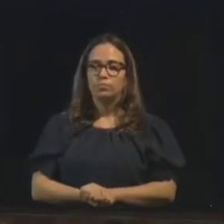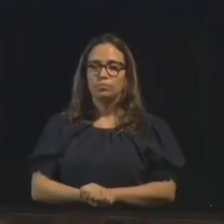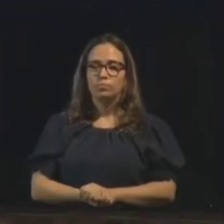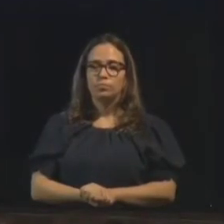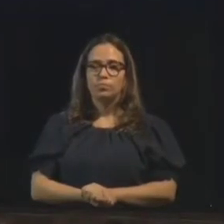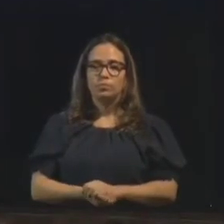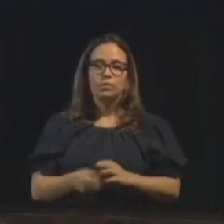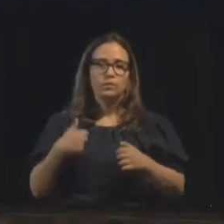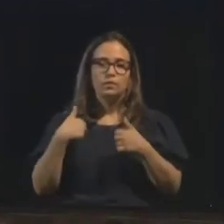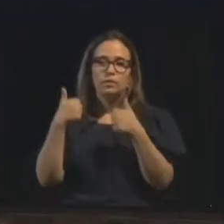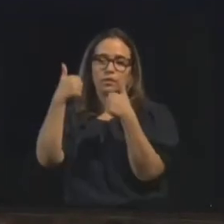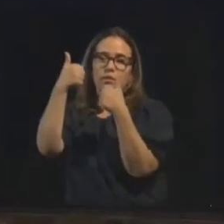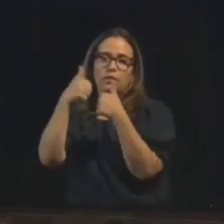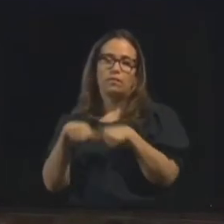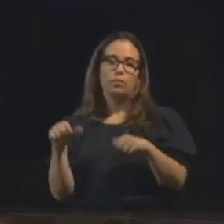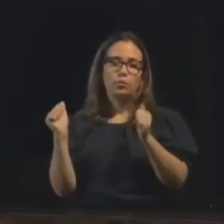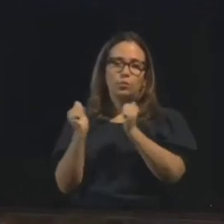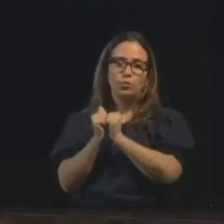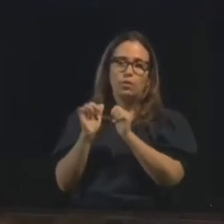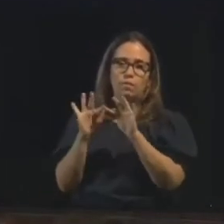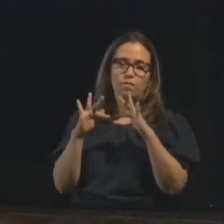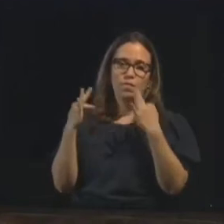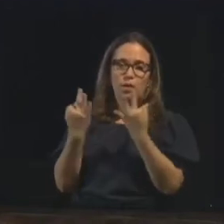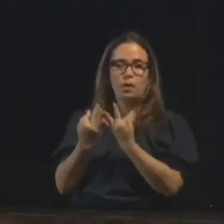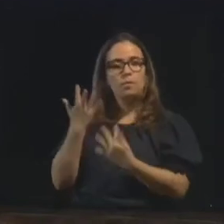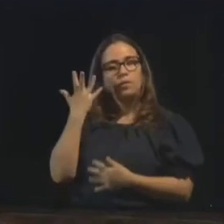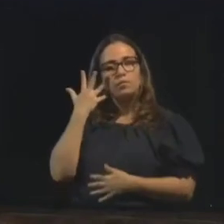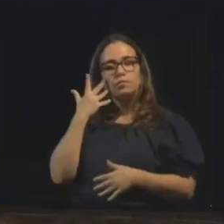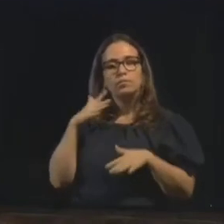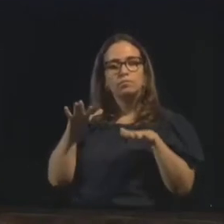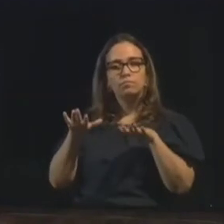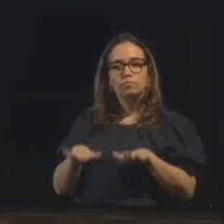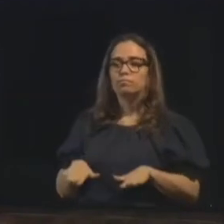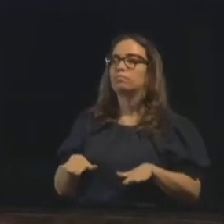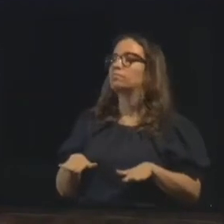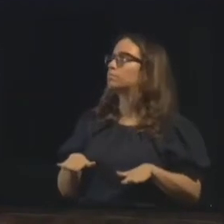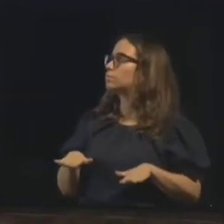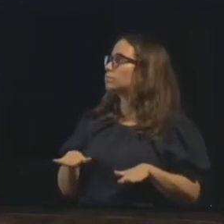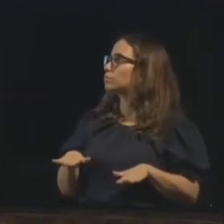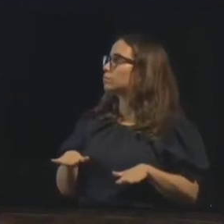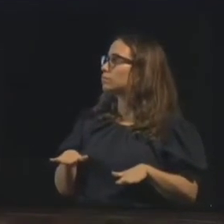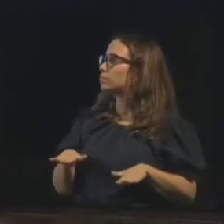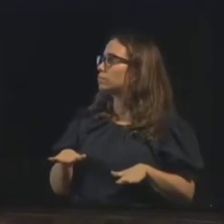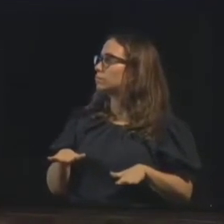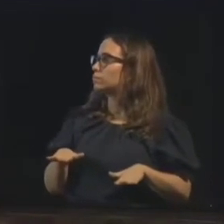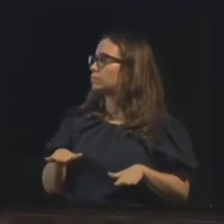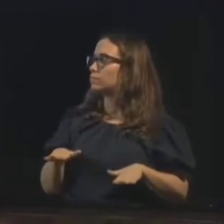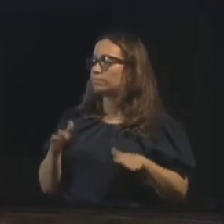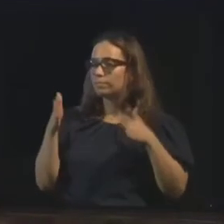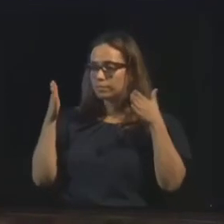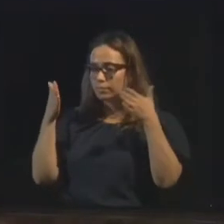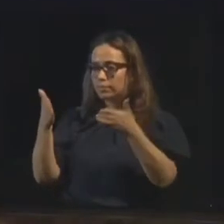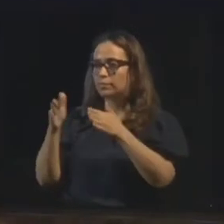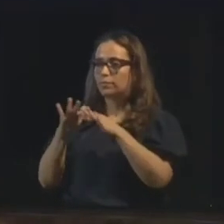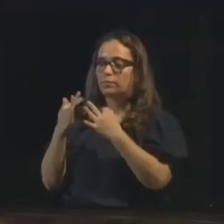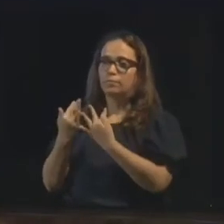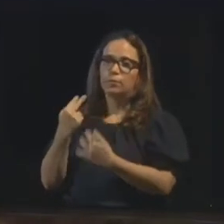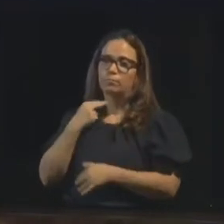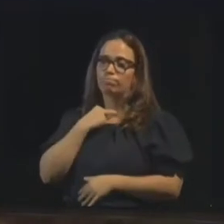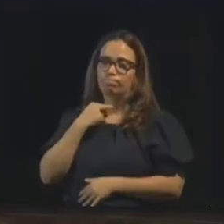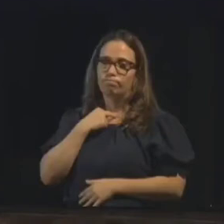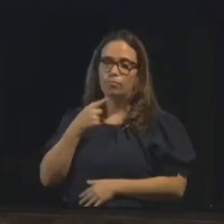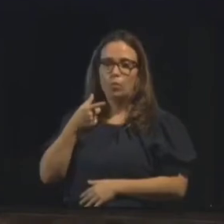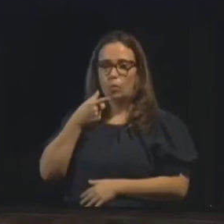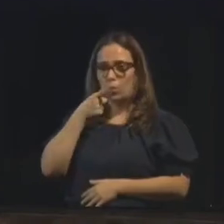familiares aqui em Fortaleza, passando alguns dias, e eu tive que dar atenção a eles, não pude estar aqui